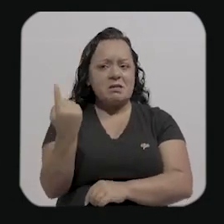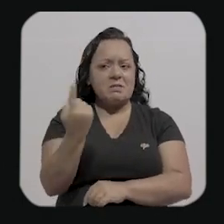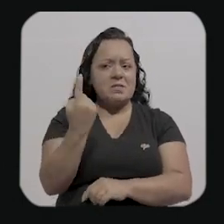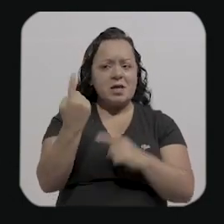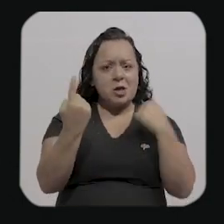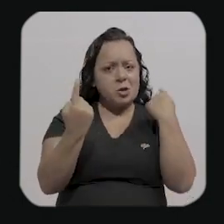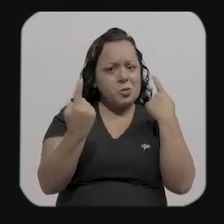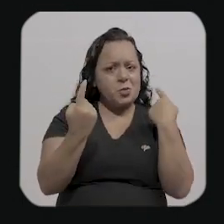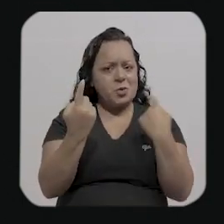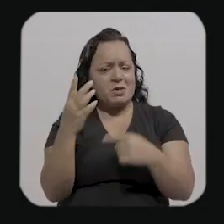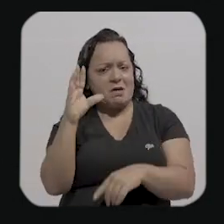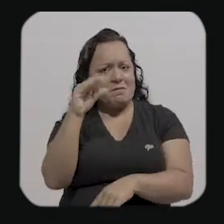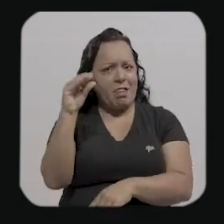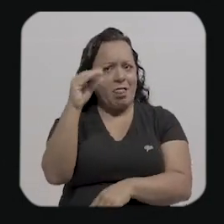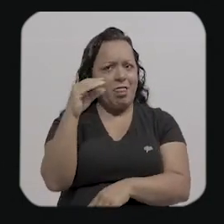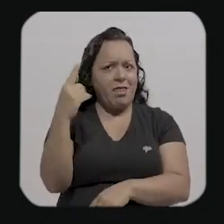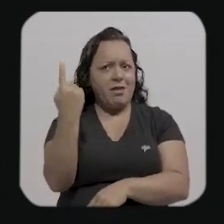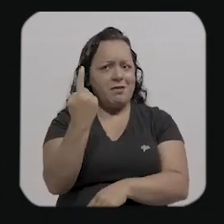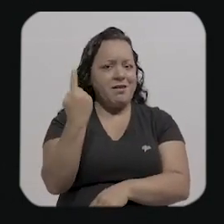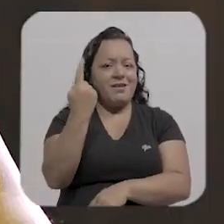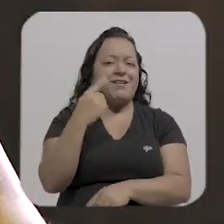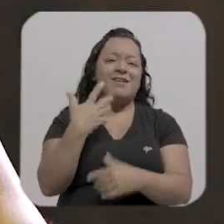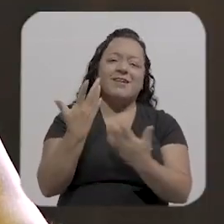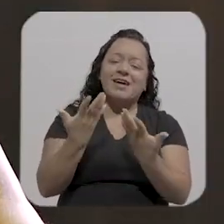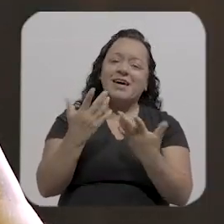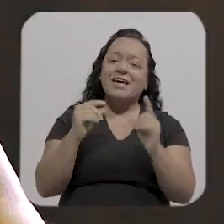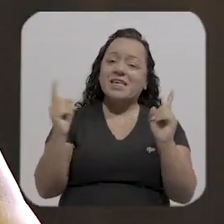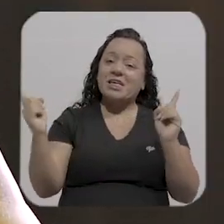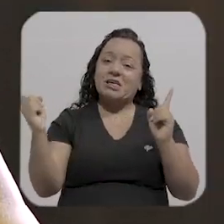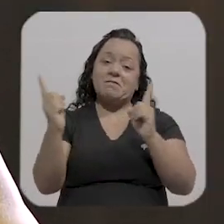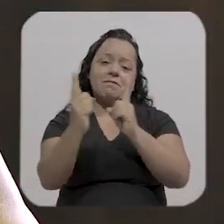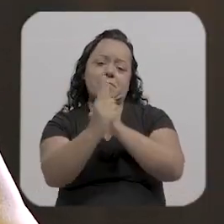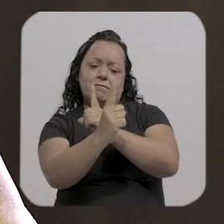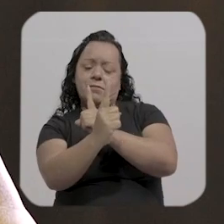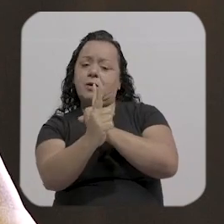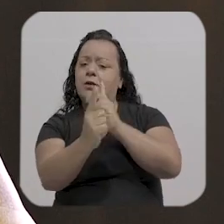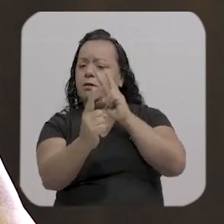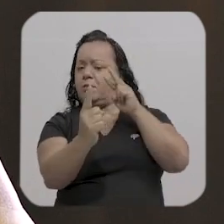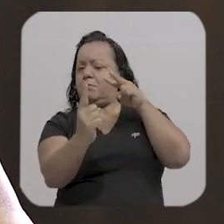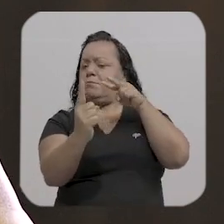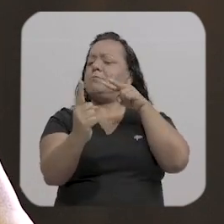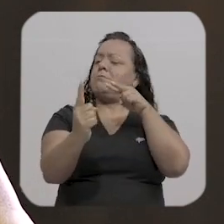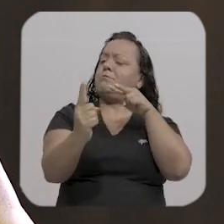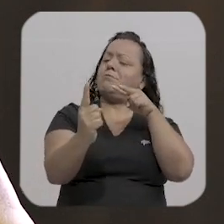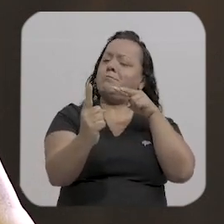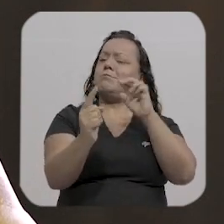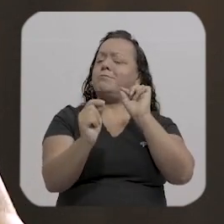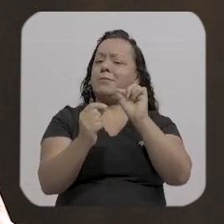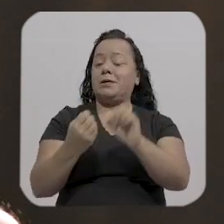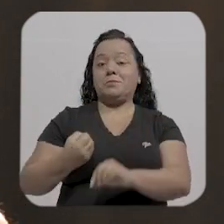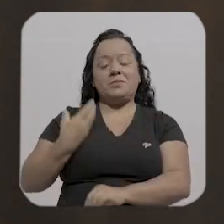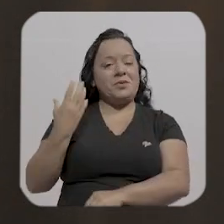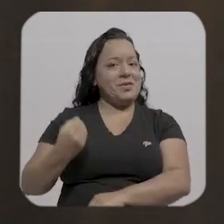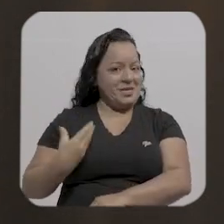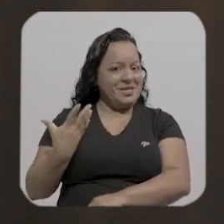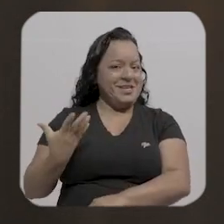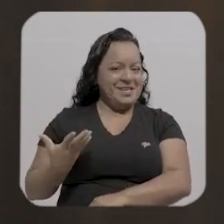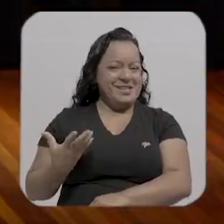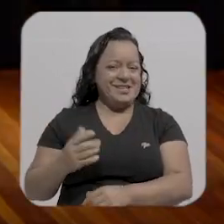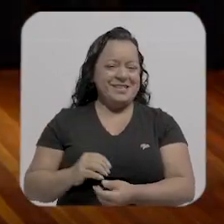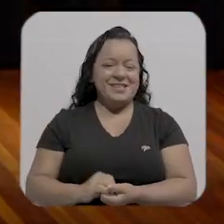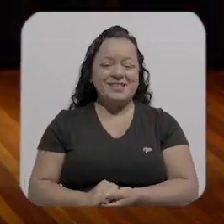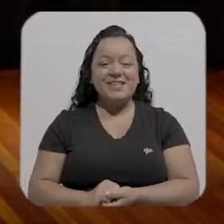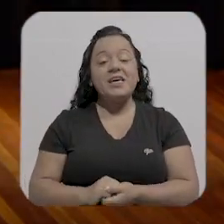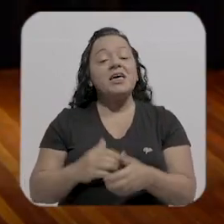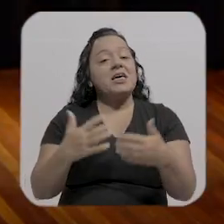me vendo é um poema aí tem aí tem isso eu tava ali